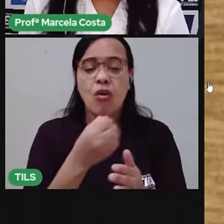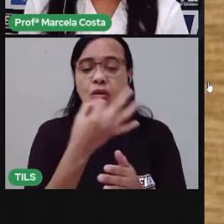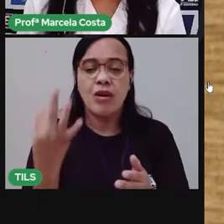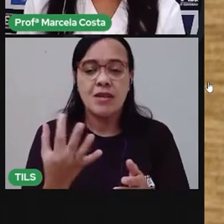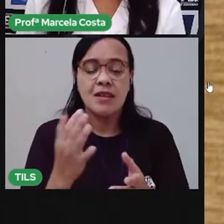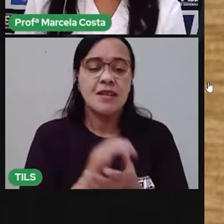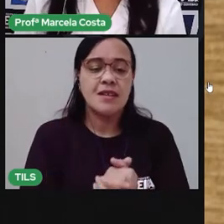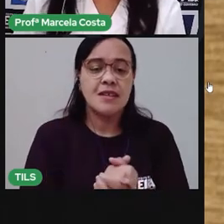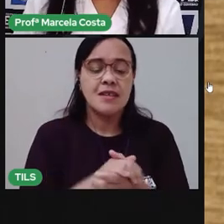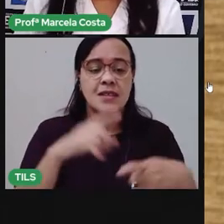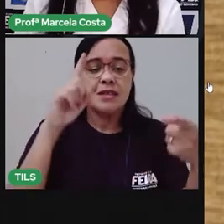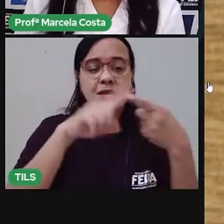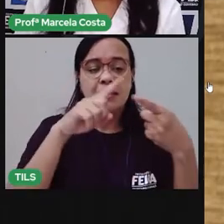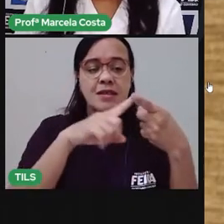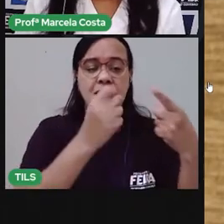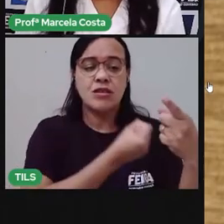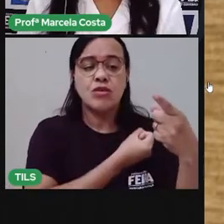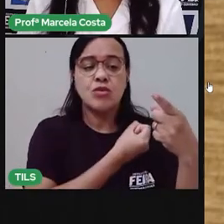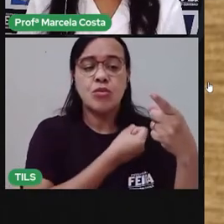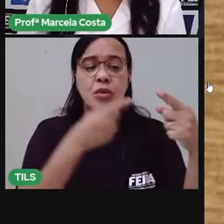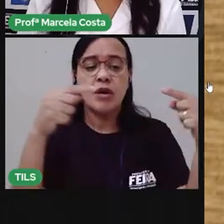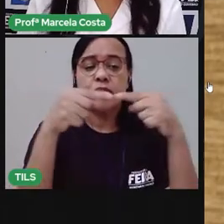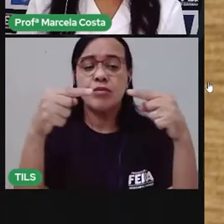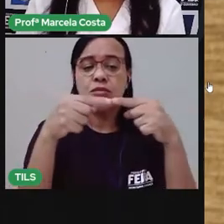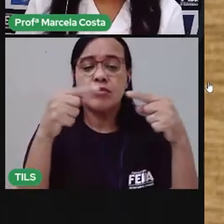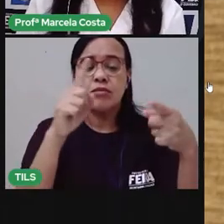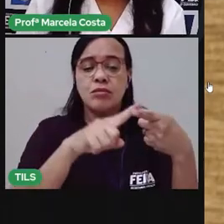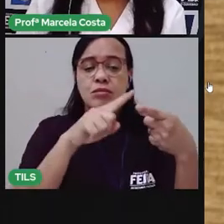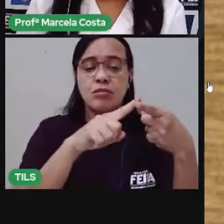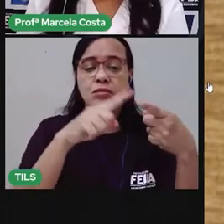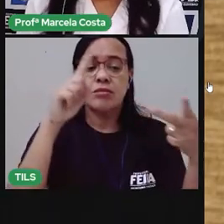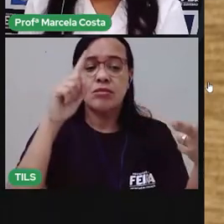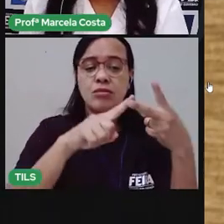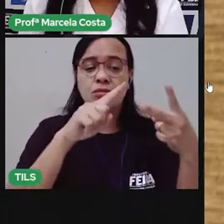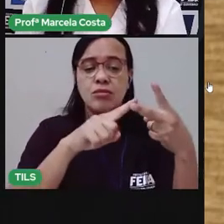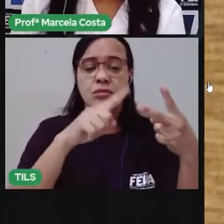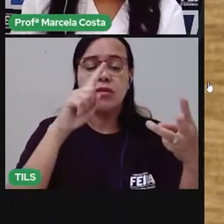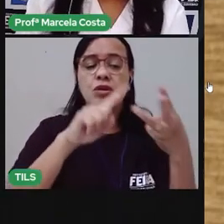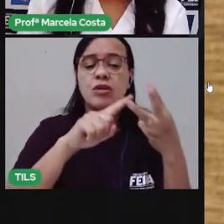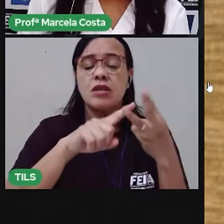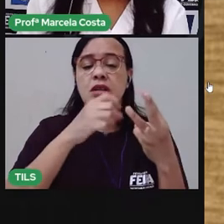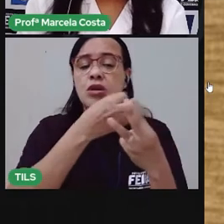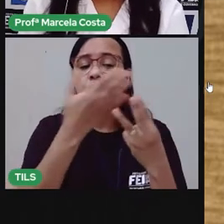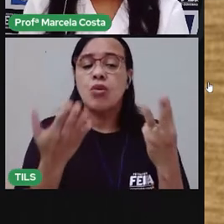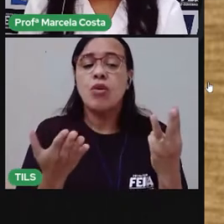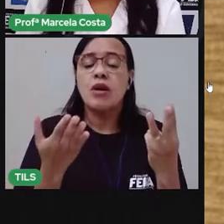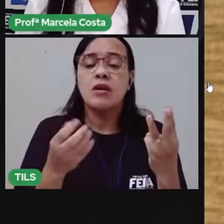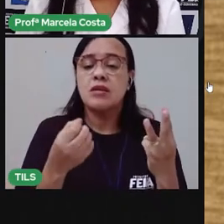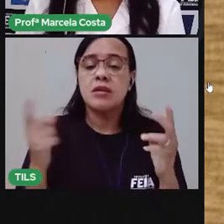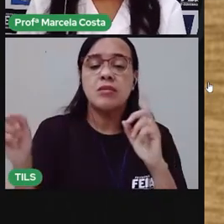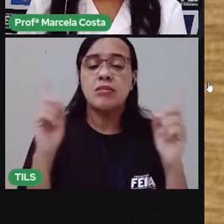Quantas vezes você abriu a boca? Uma, duas ou três?